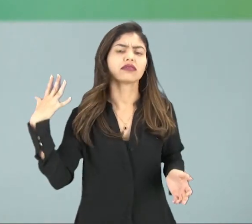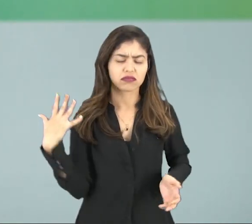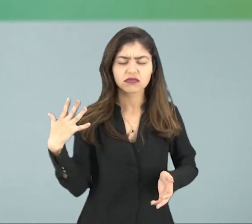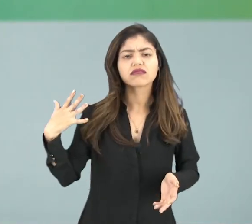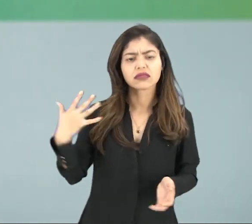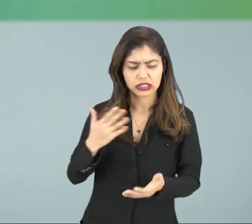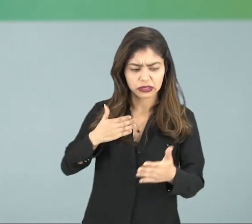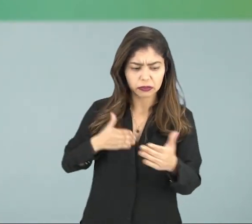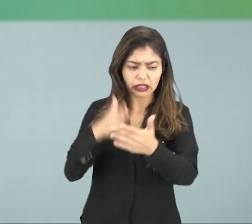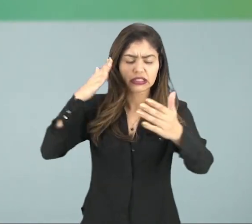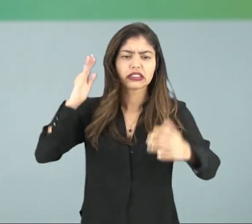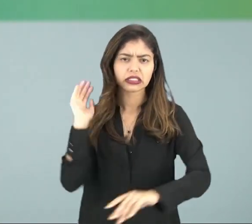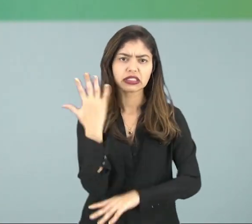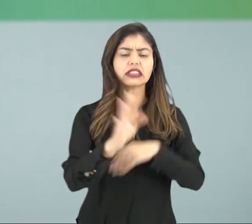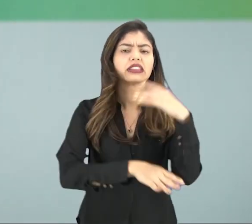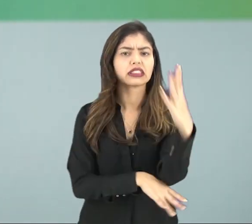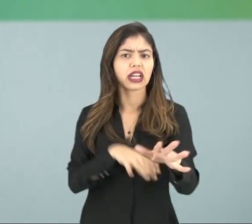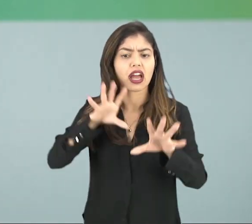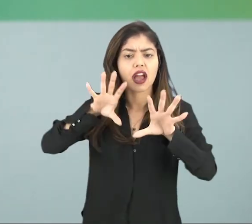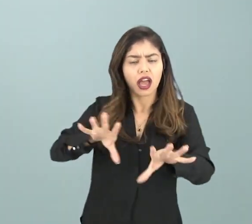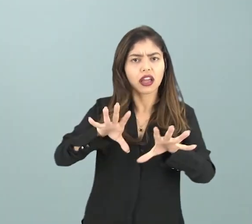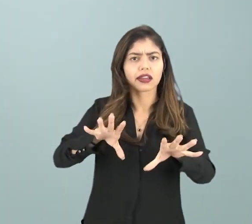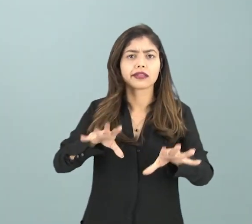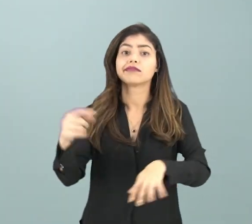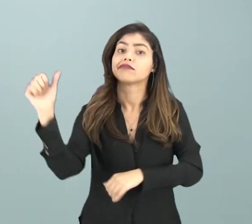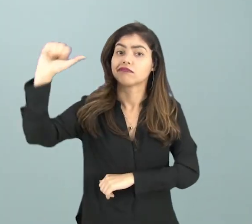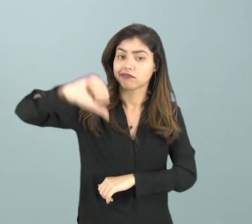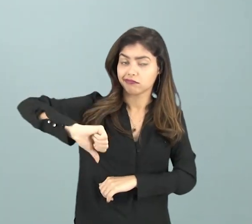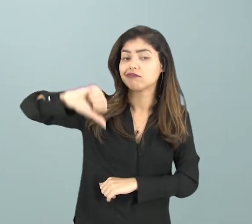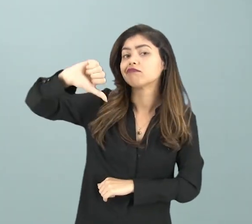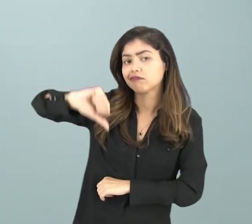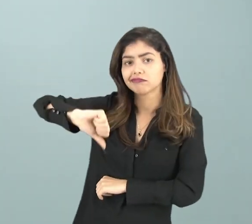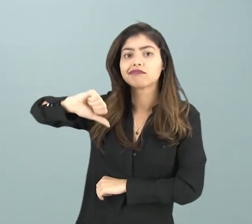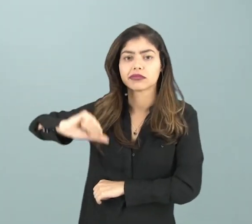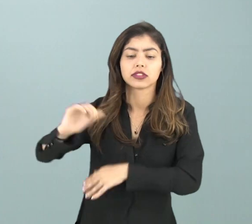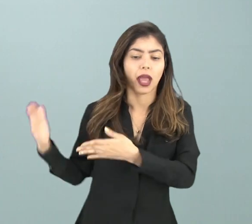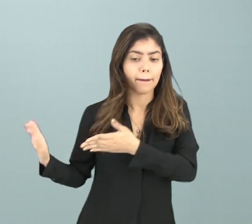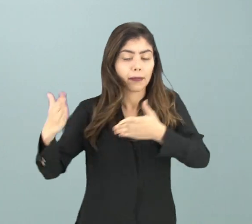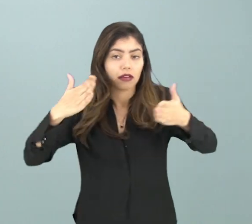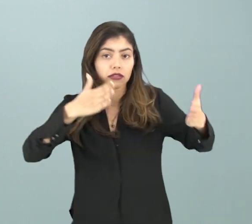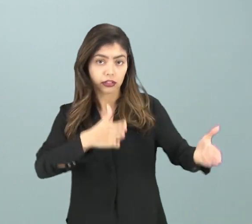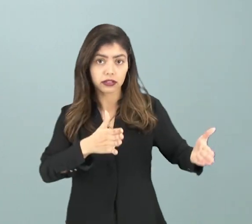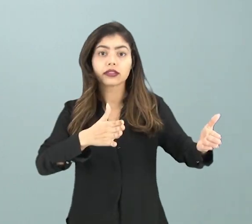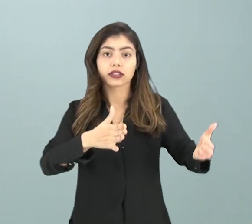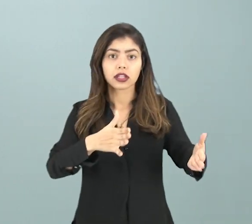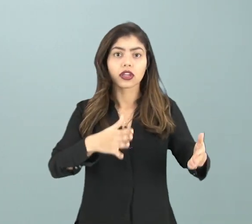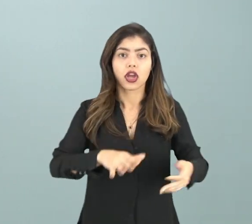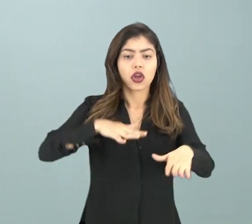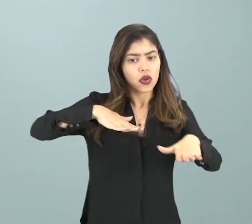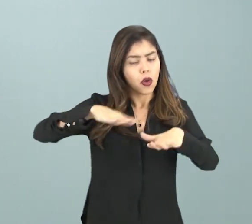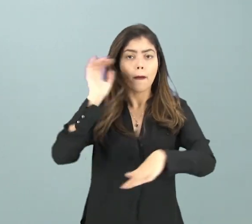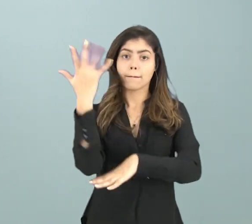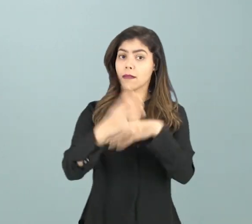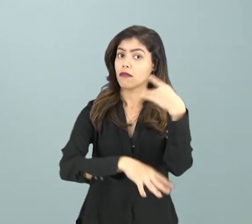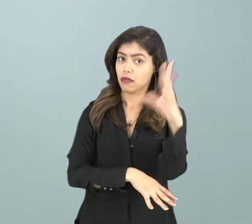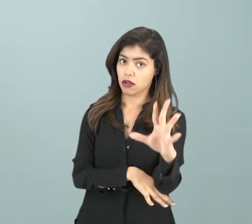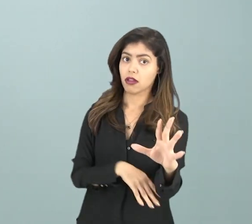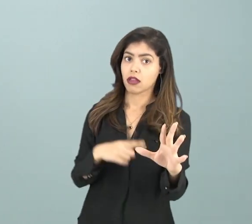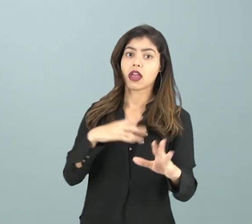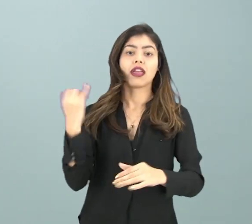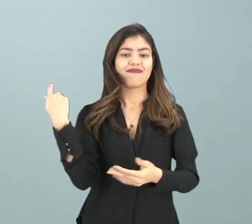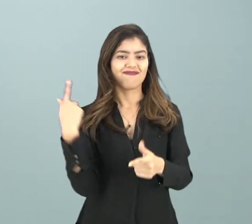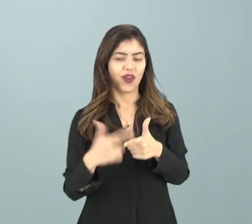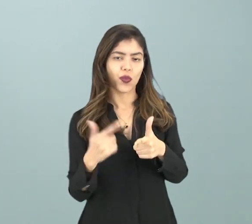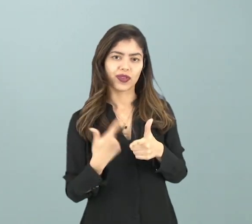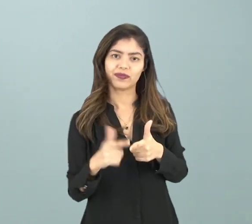ambientais. Impactos esses, negativos. A partir do momento que o meio ambiente, ele é